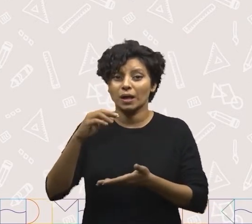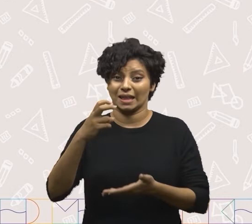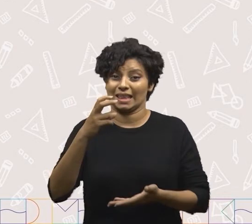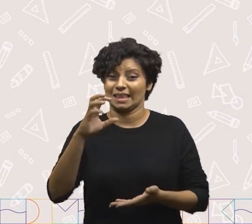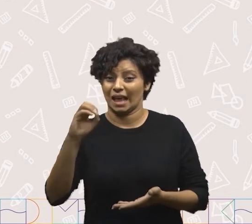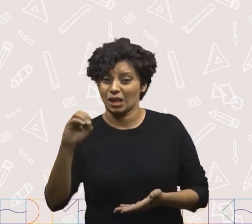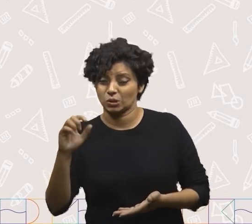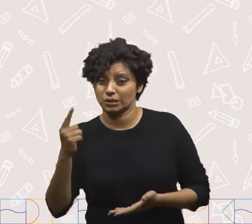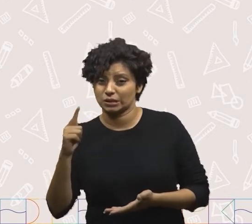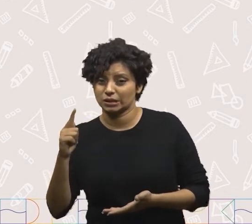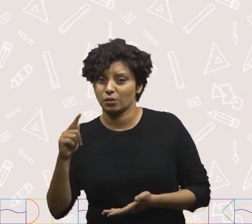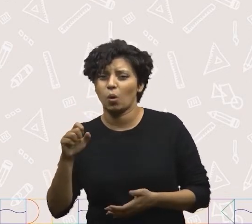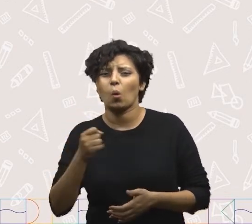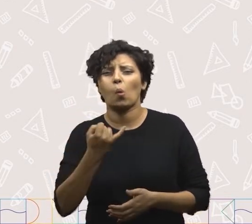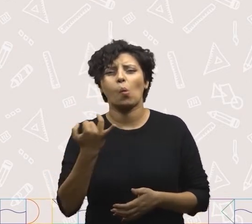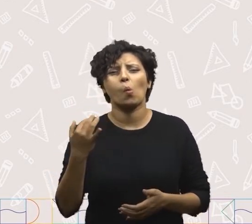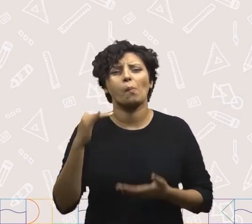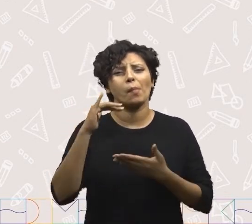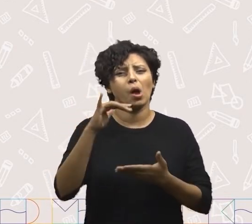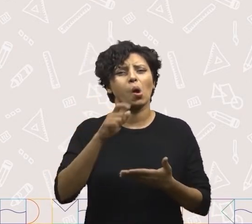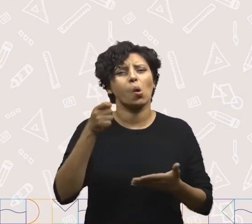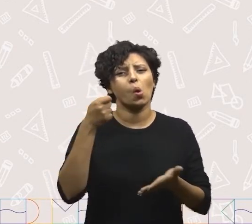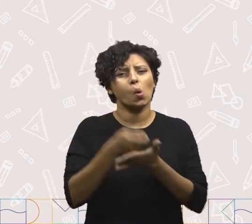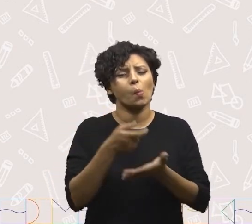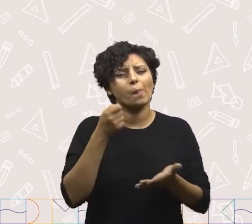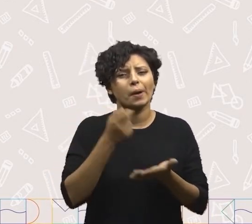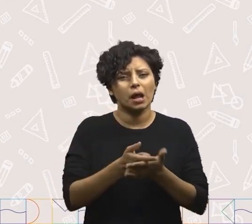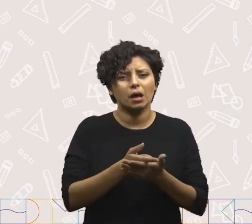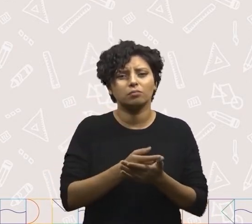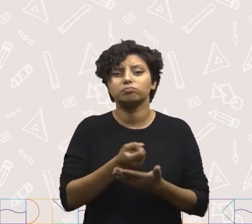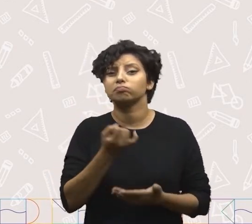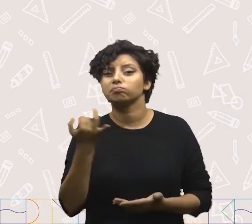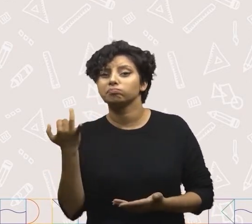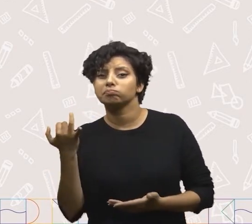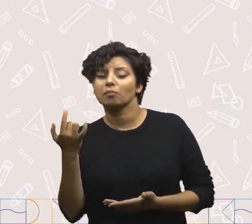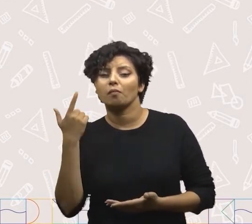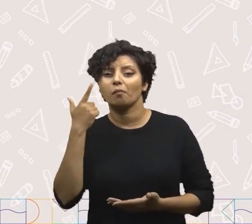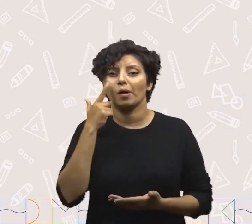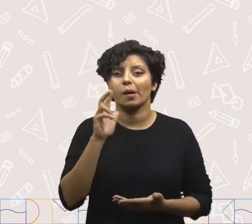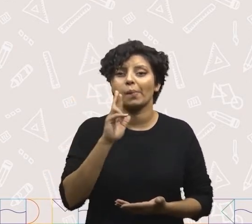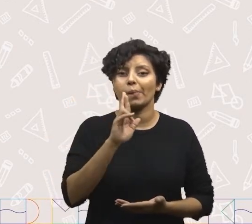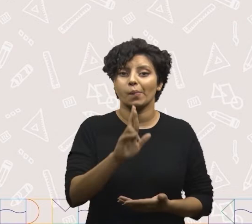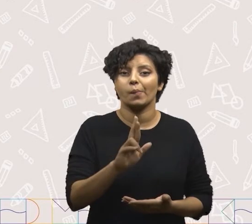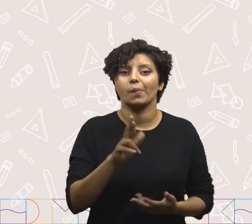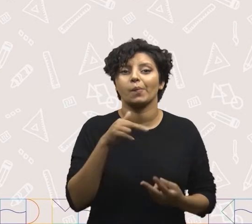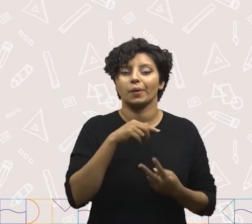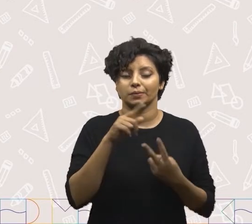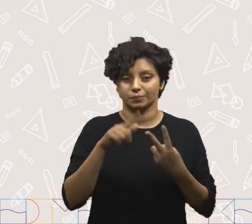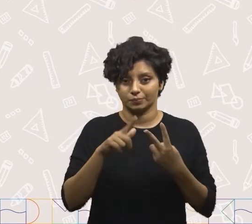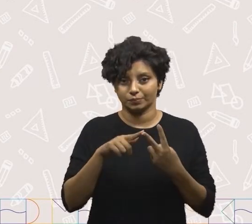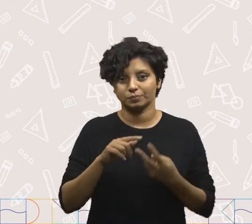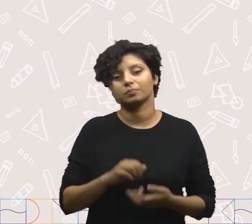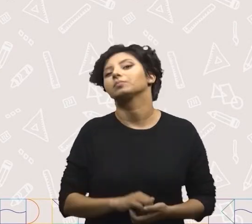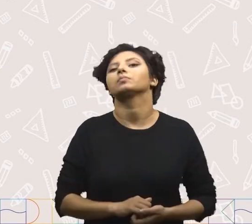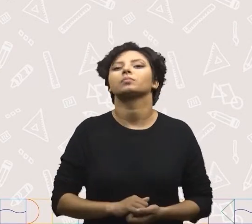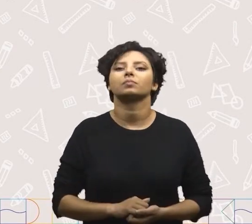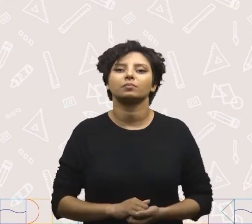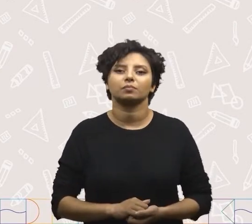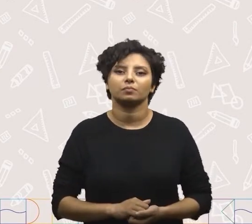500 gramas. Quantos pacotes eu devo comprar? Vamos responder a atividade número 2.